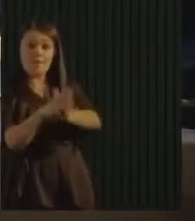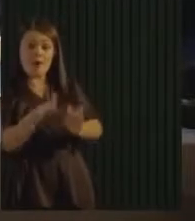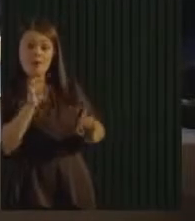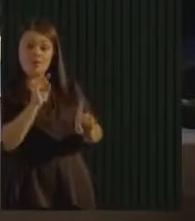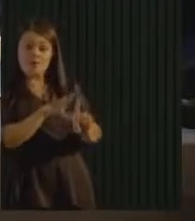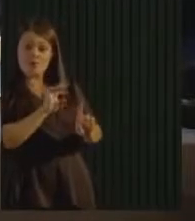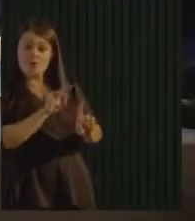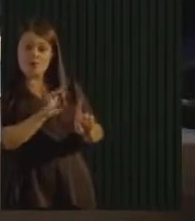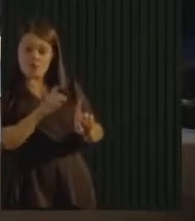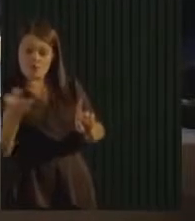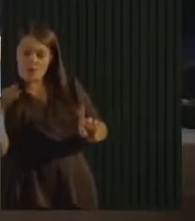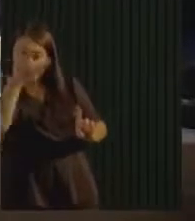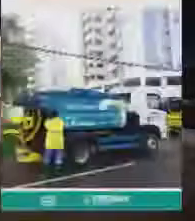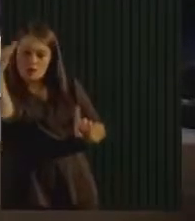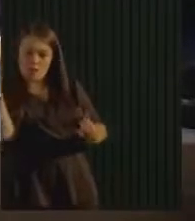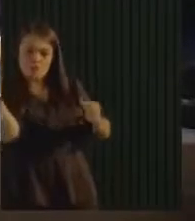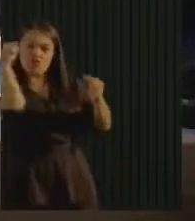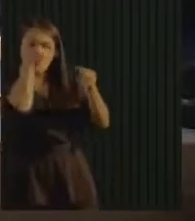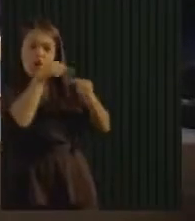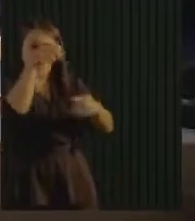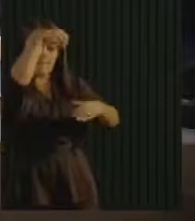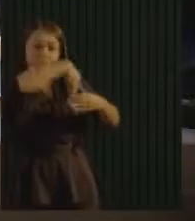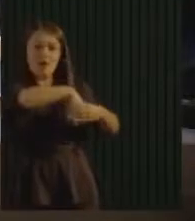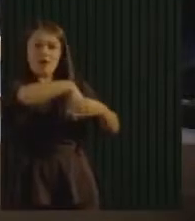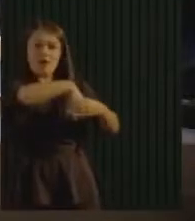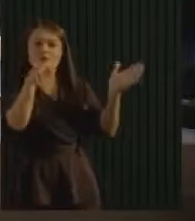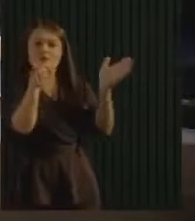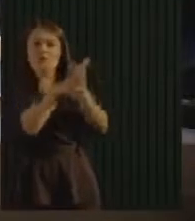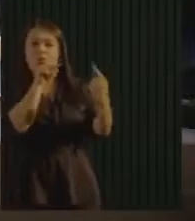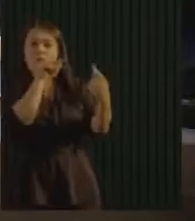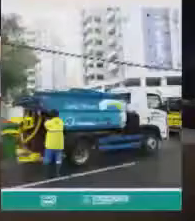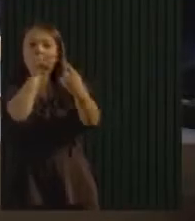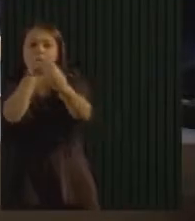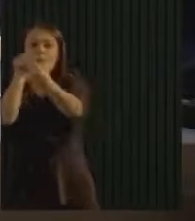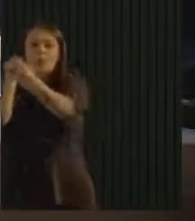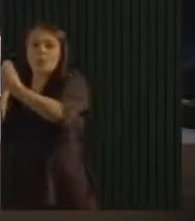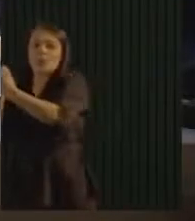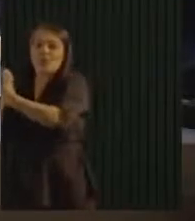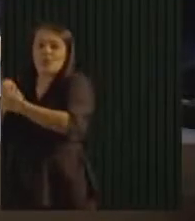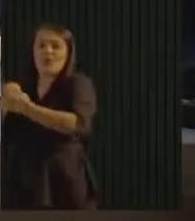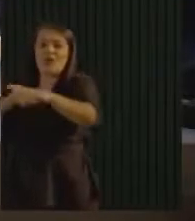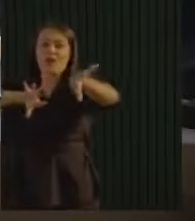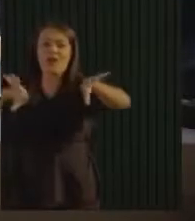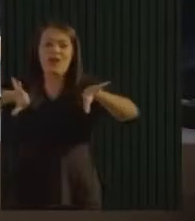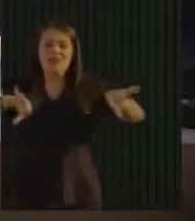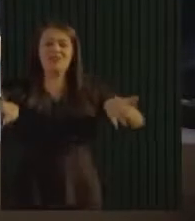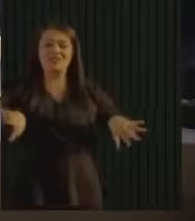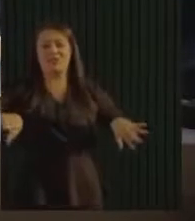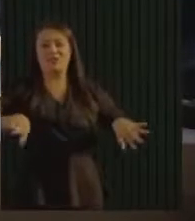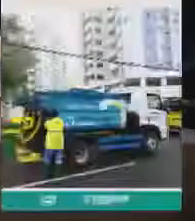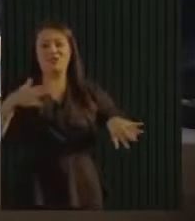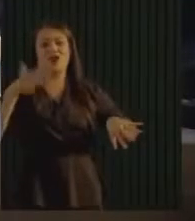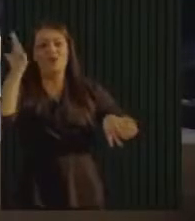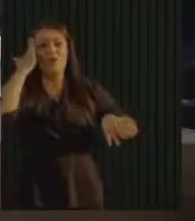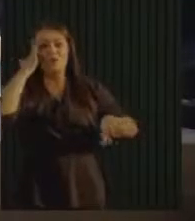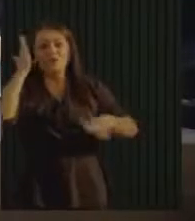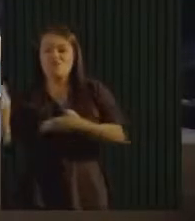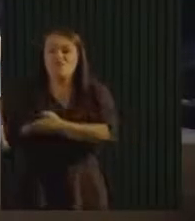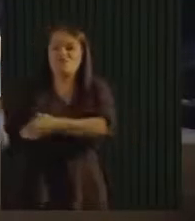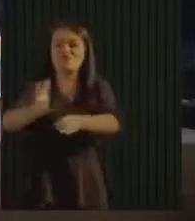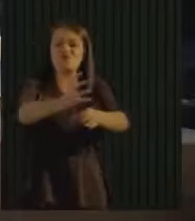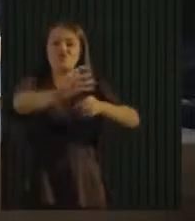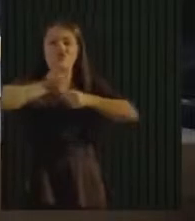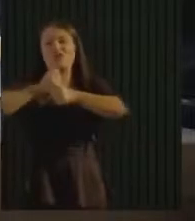20 mil unidades habitacionais. 20 mil usuários. E a gente já está com um plano de expansão para 40 mil